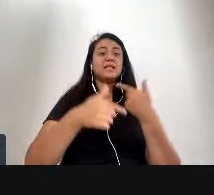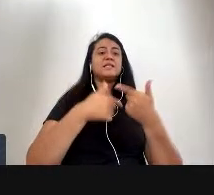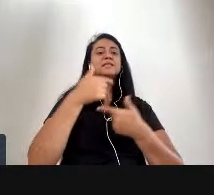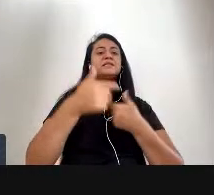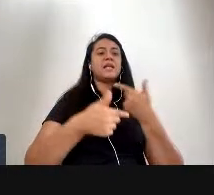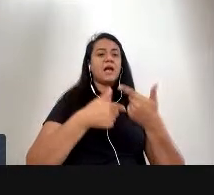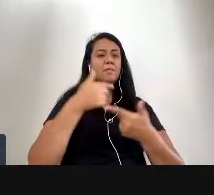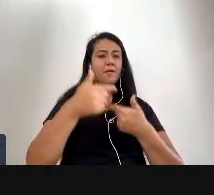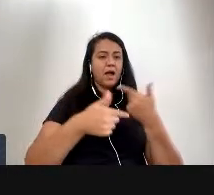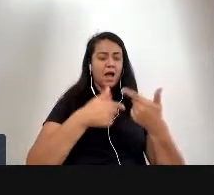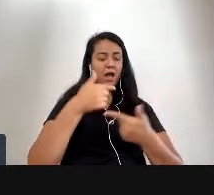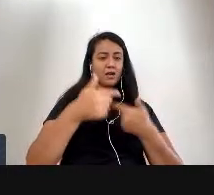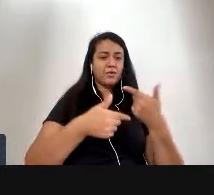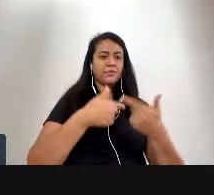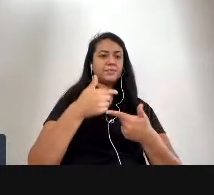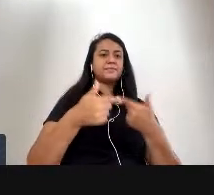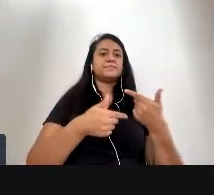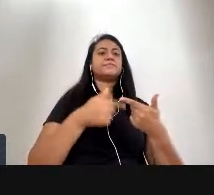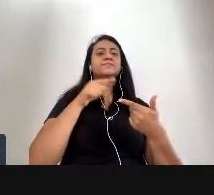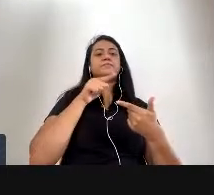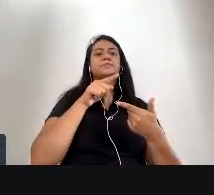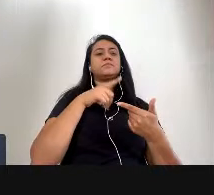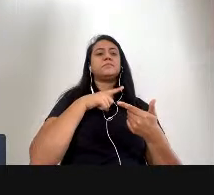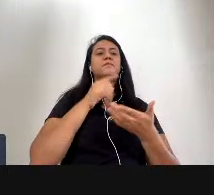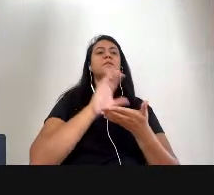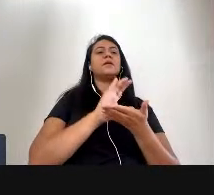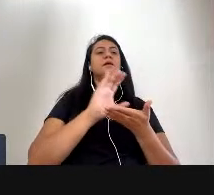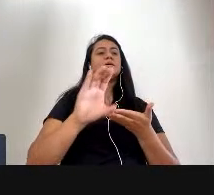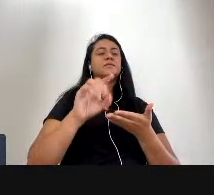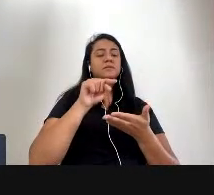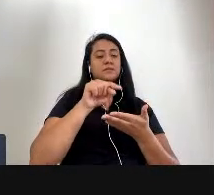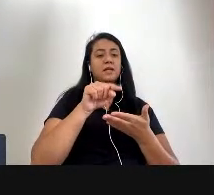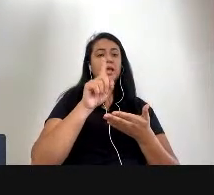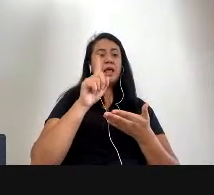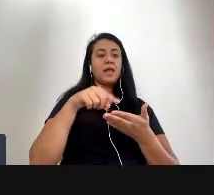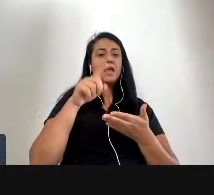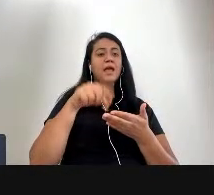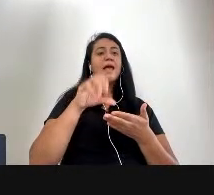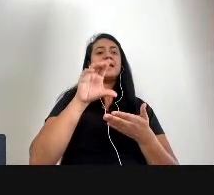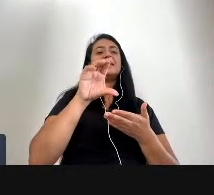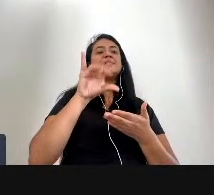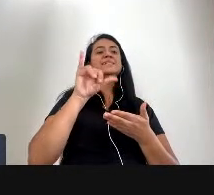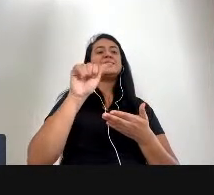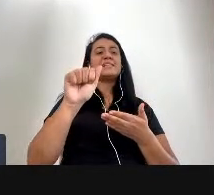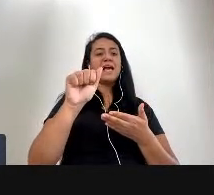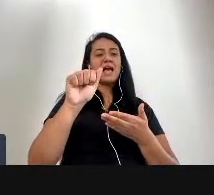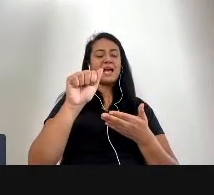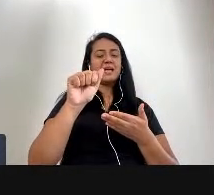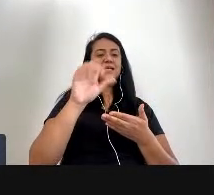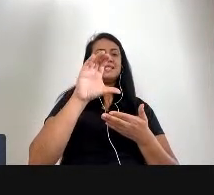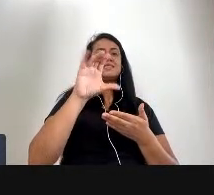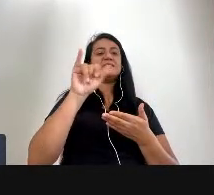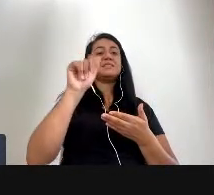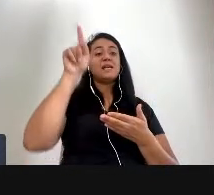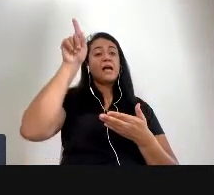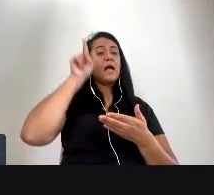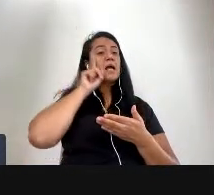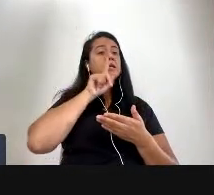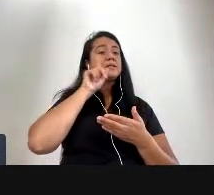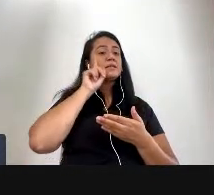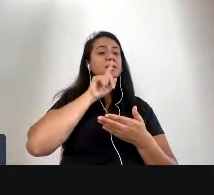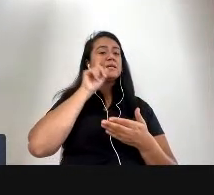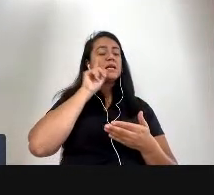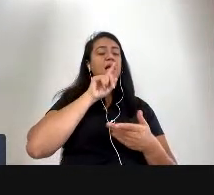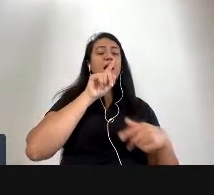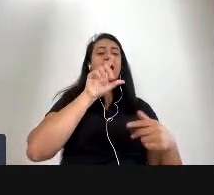essa itinerância da exposição era a CIA através da agência de